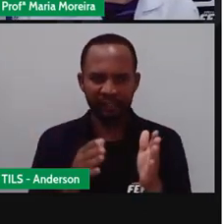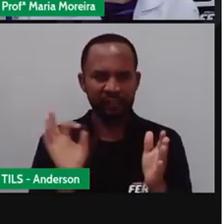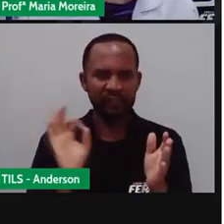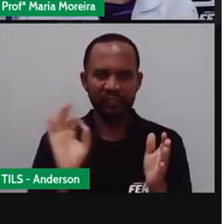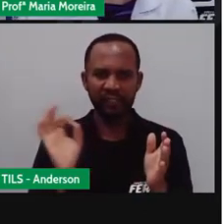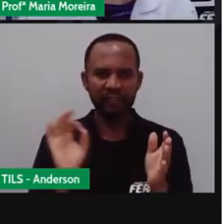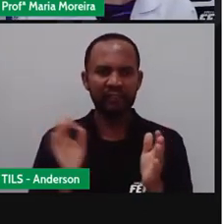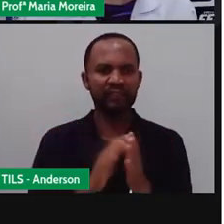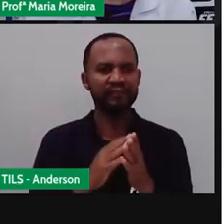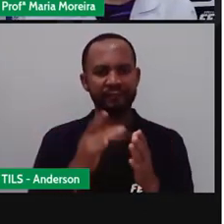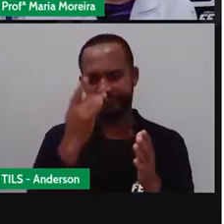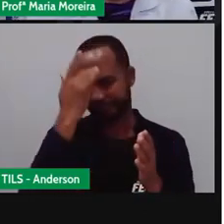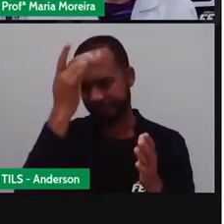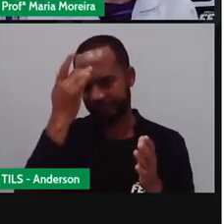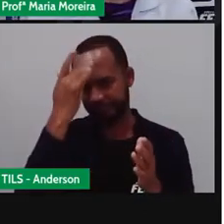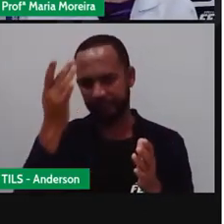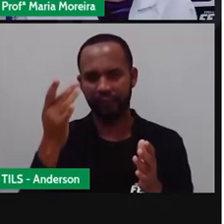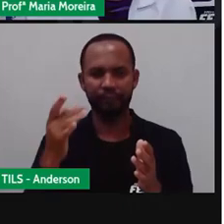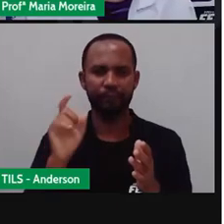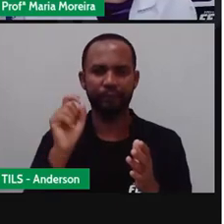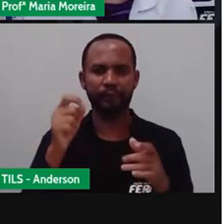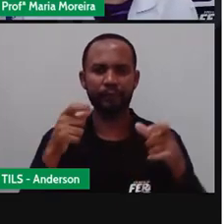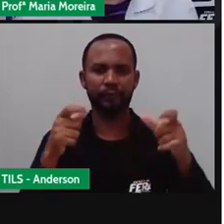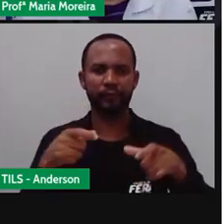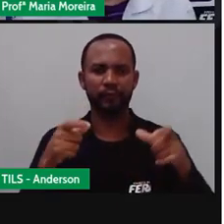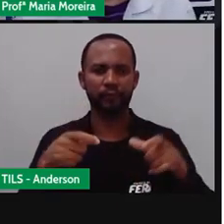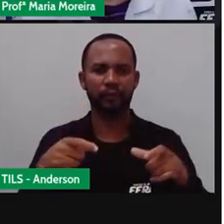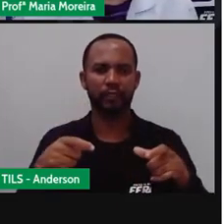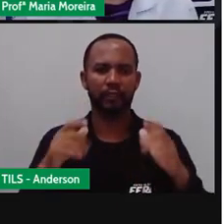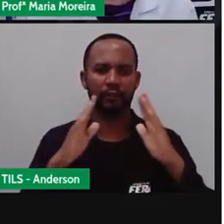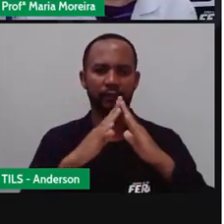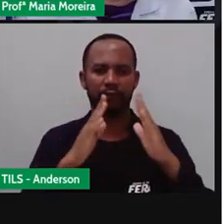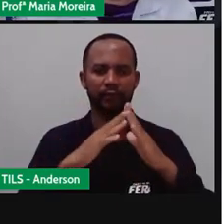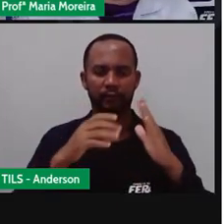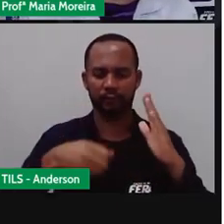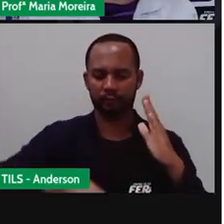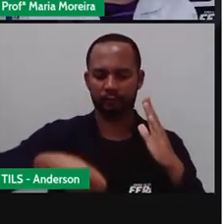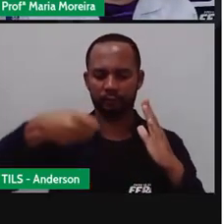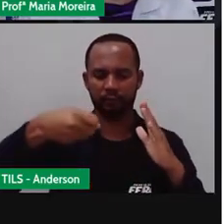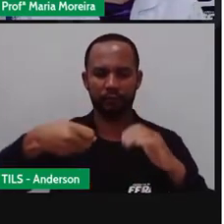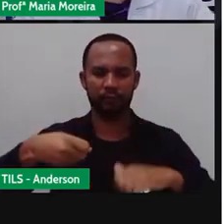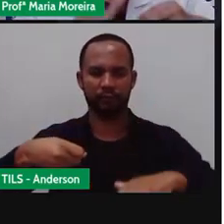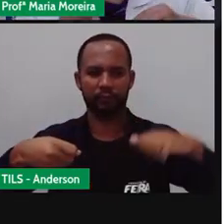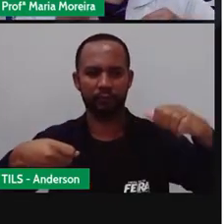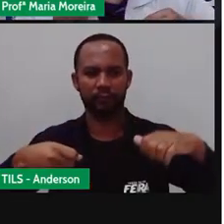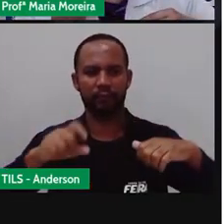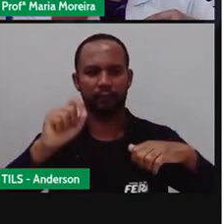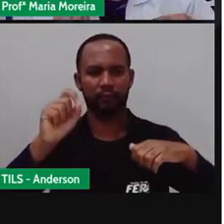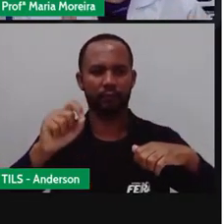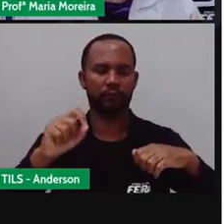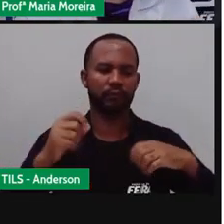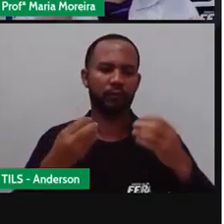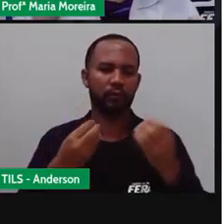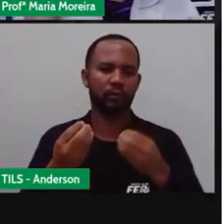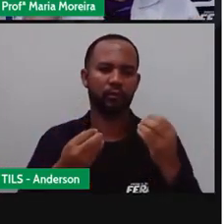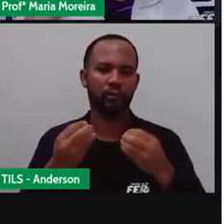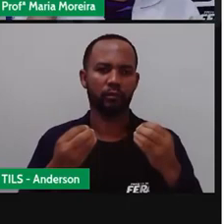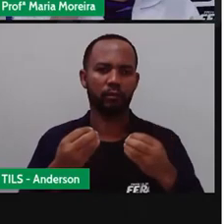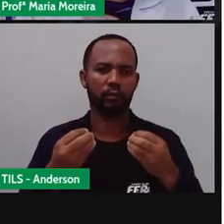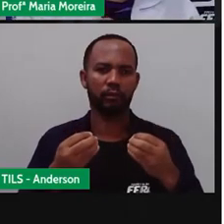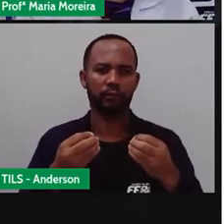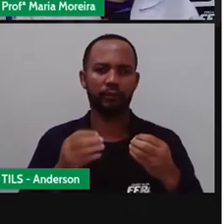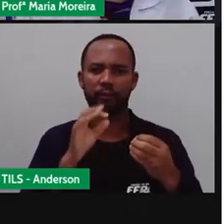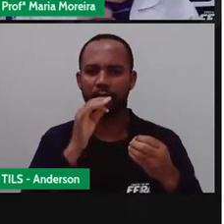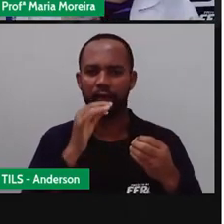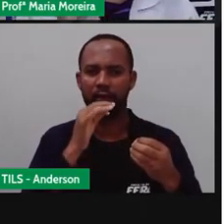aqui, ó Até para facilitar Né? Na hora de tirar da casa Para você saber Que aquele lixo úmido Ele vai o quê? Acabar soltando aquilo